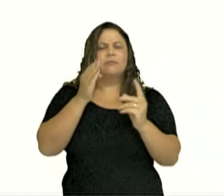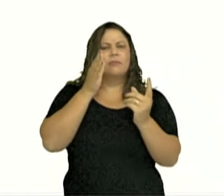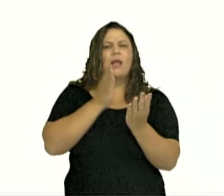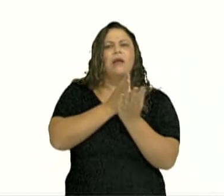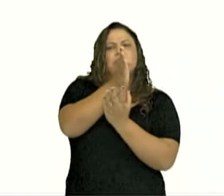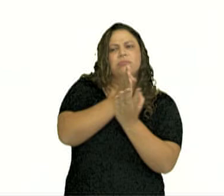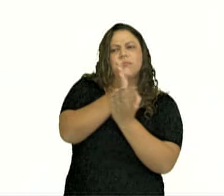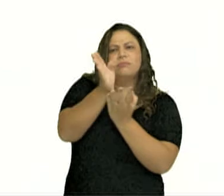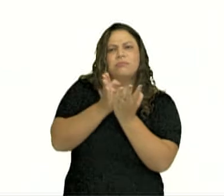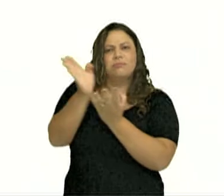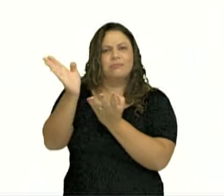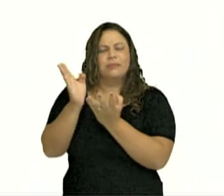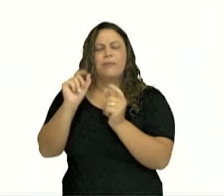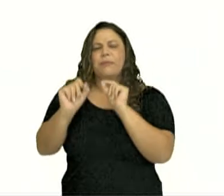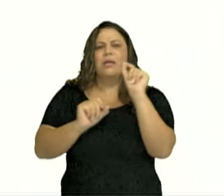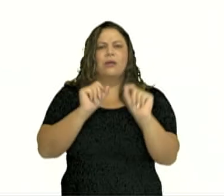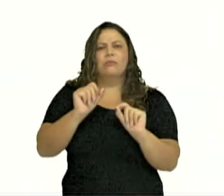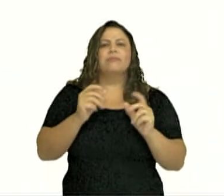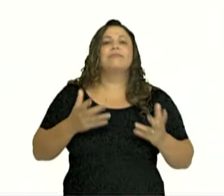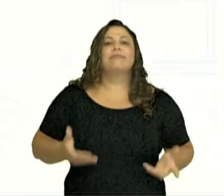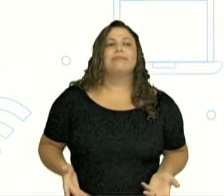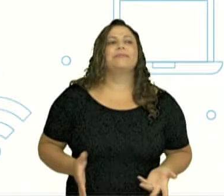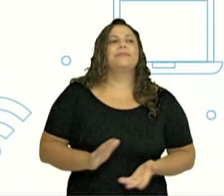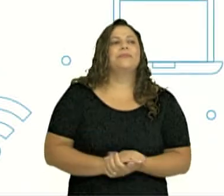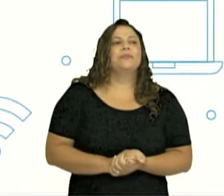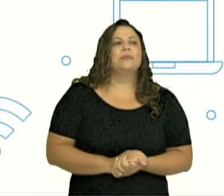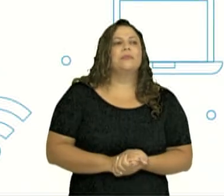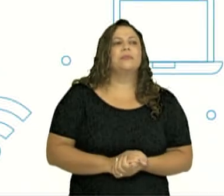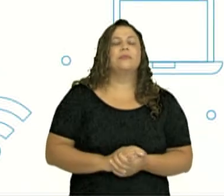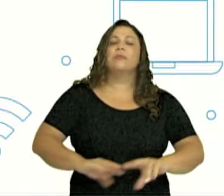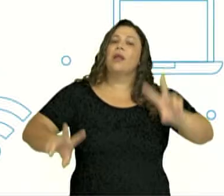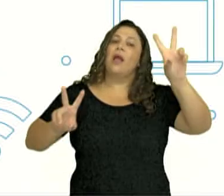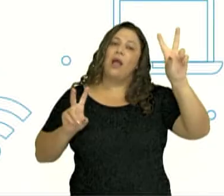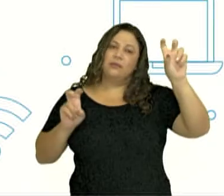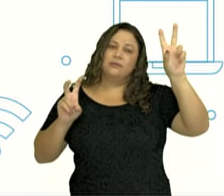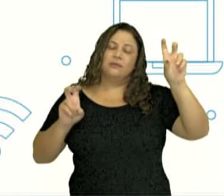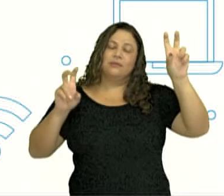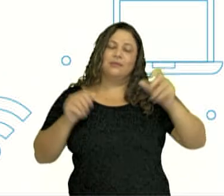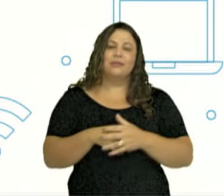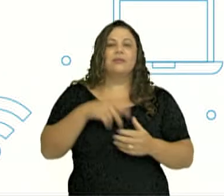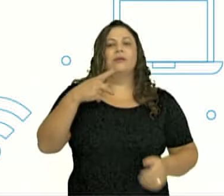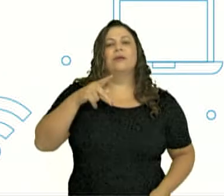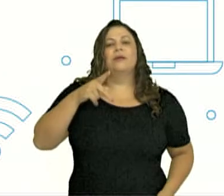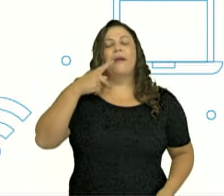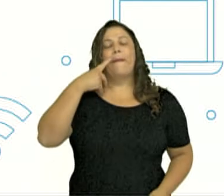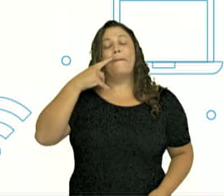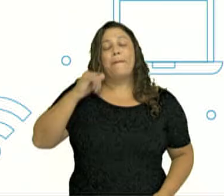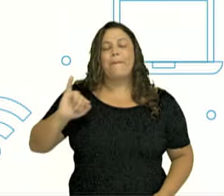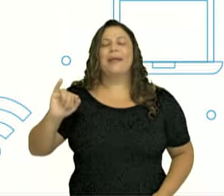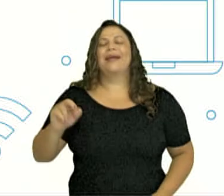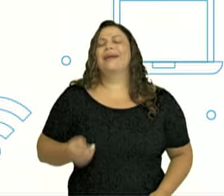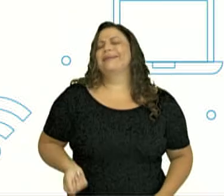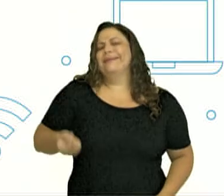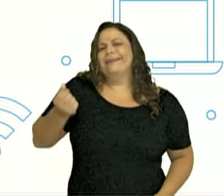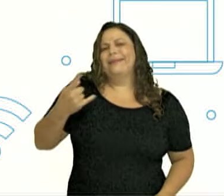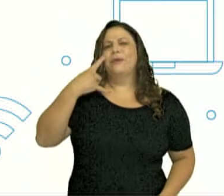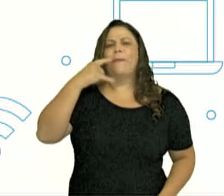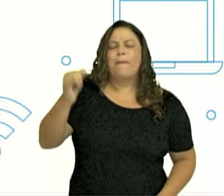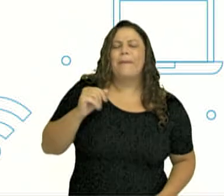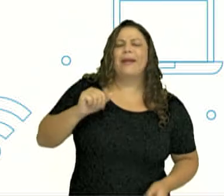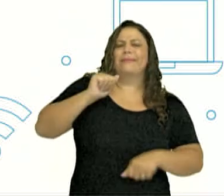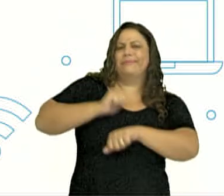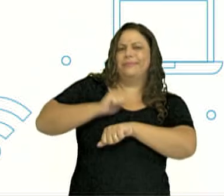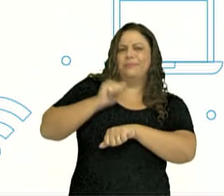lá e determinar quais ações. Vamos ver aqui a citação do best-seller Pai Rico e Pai Pobre. É que ele vai uma reflexão aqui.